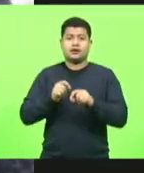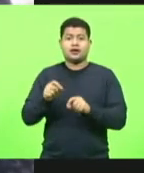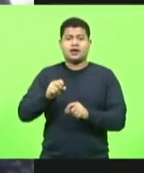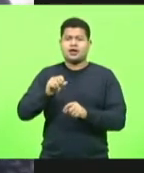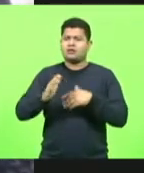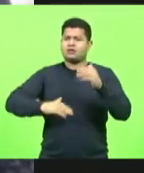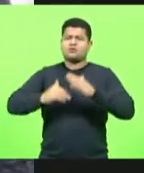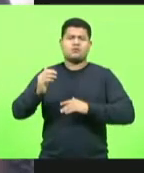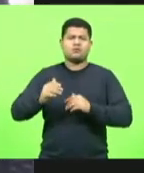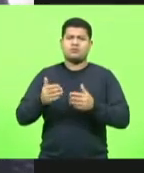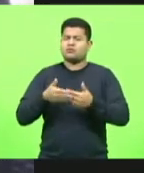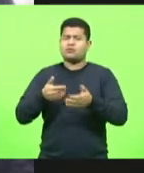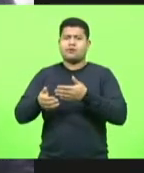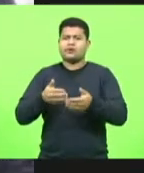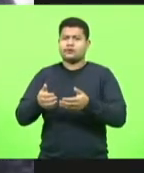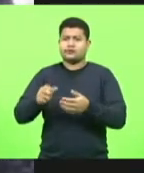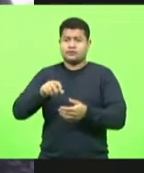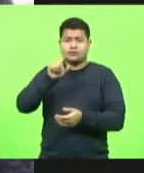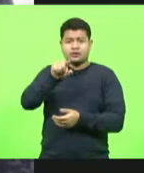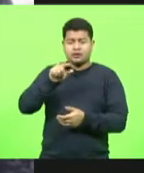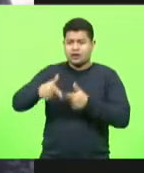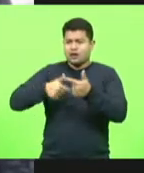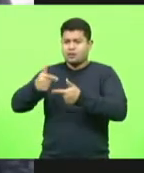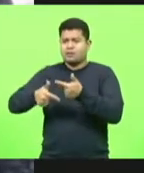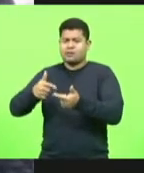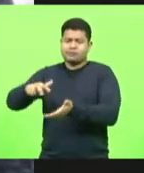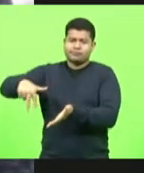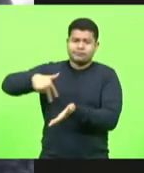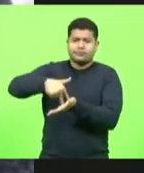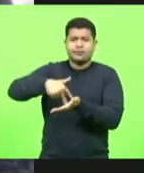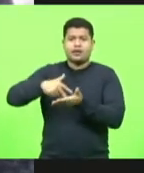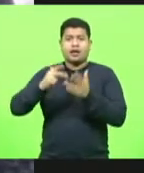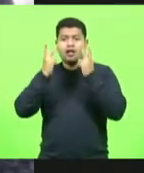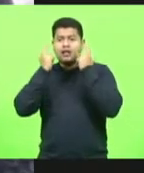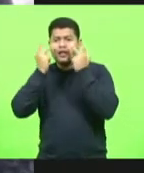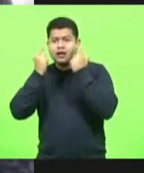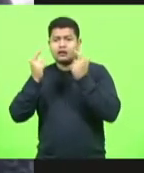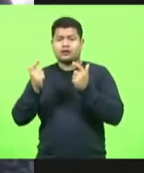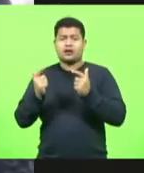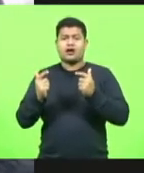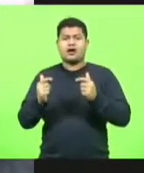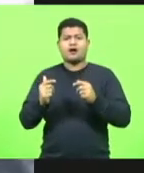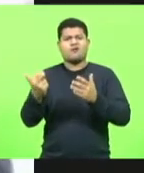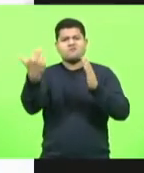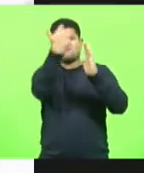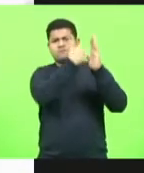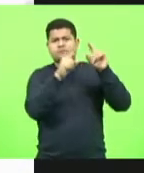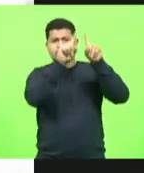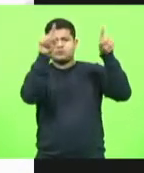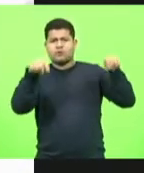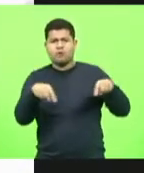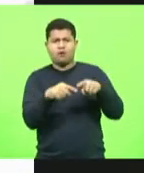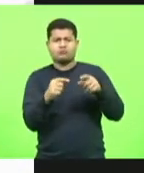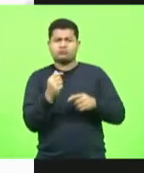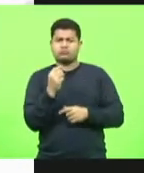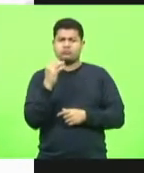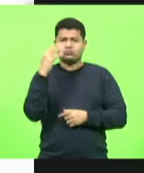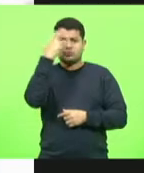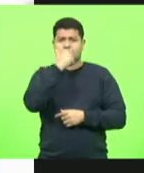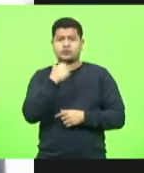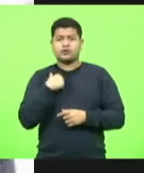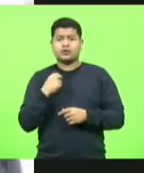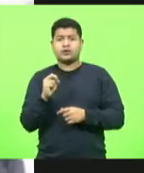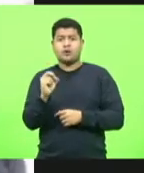telas de belos quadros, seja nos livros de ciência, nos livros de entretenimento,